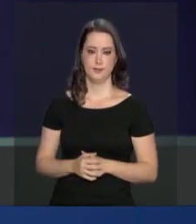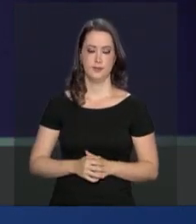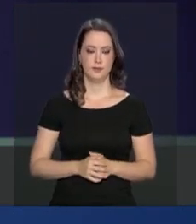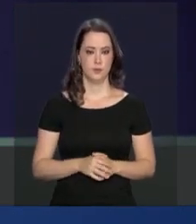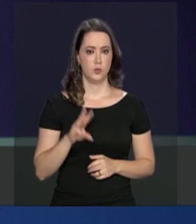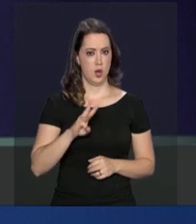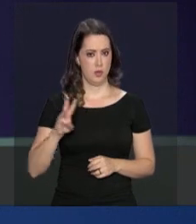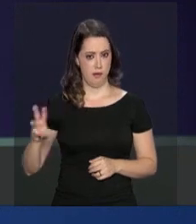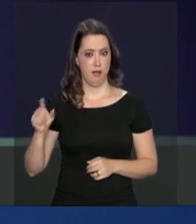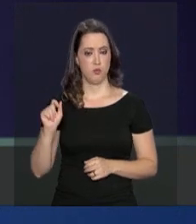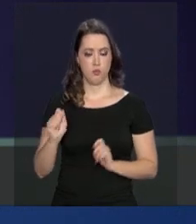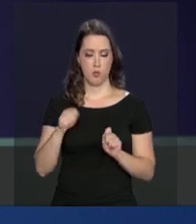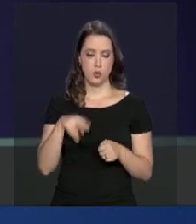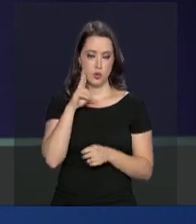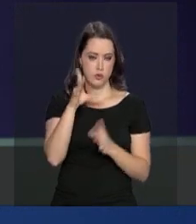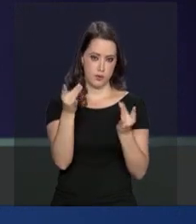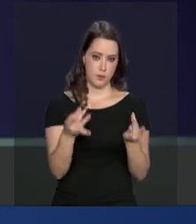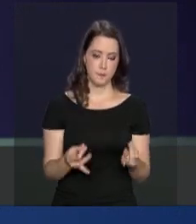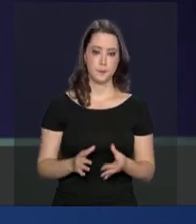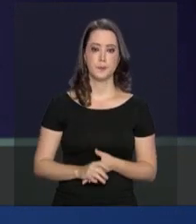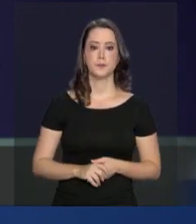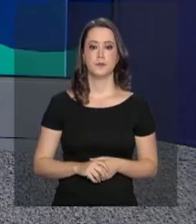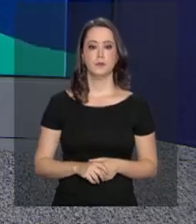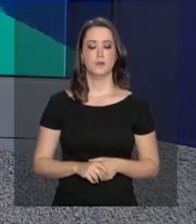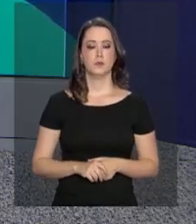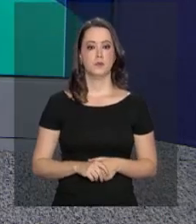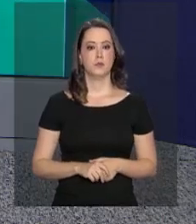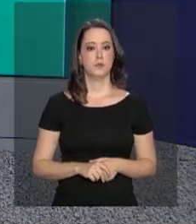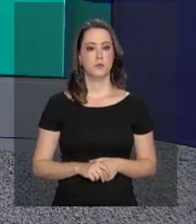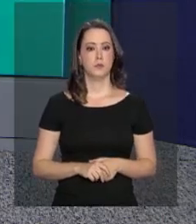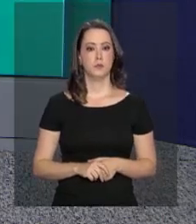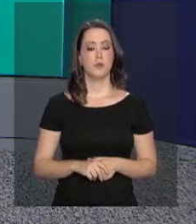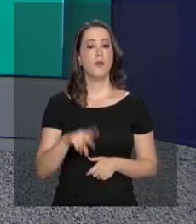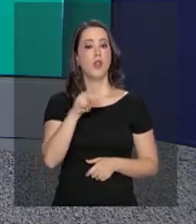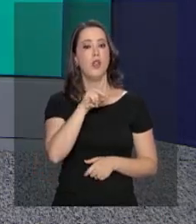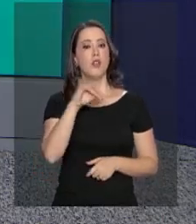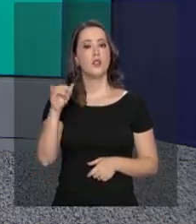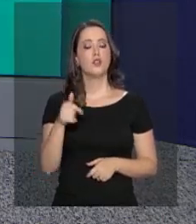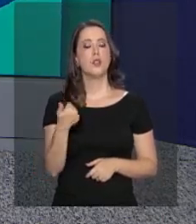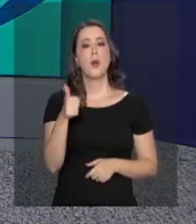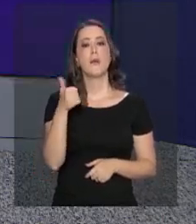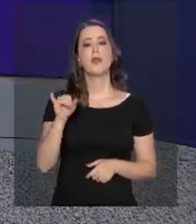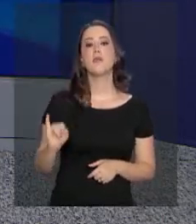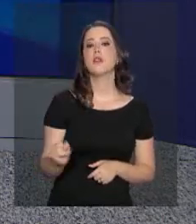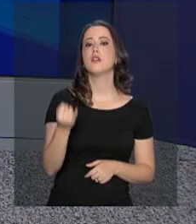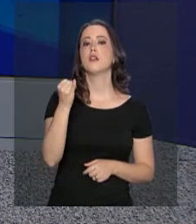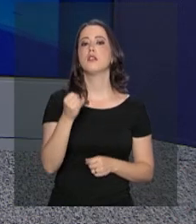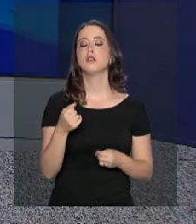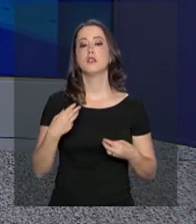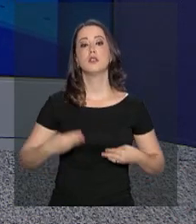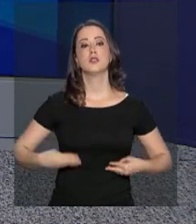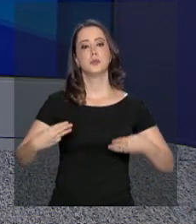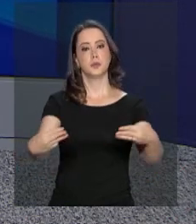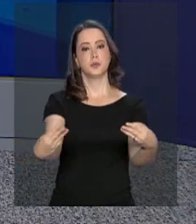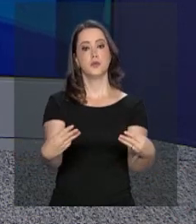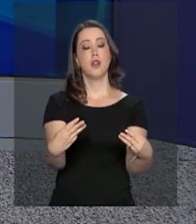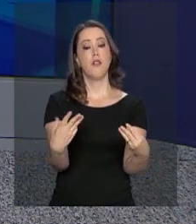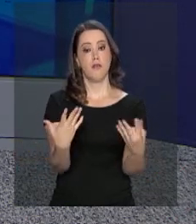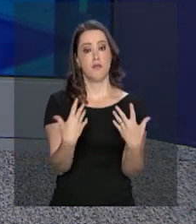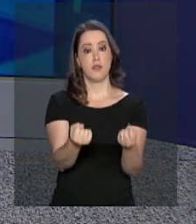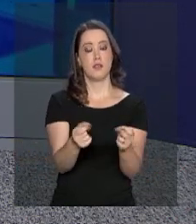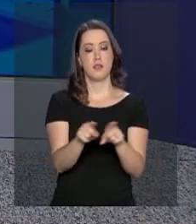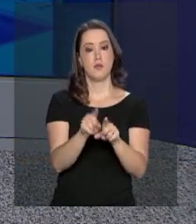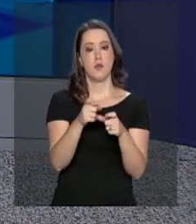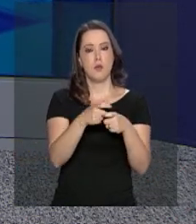maismedicos.gov.br. No dia 1º de janeiro, a Esplanada dos Ministérios vai receber